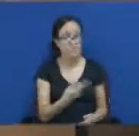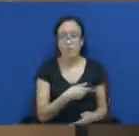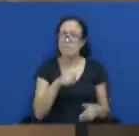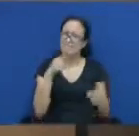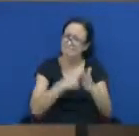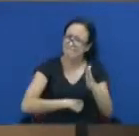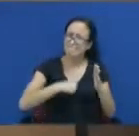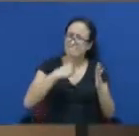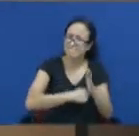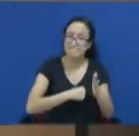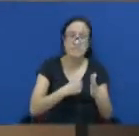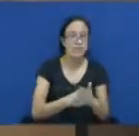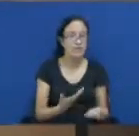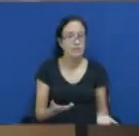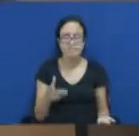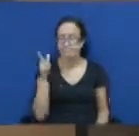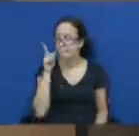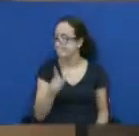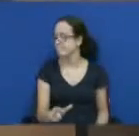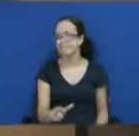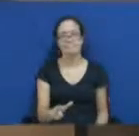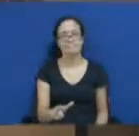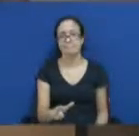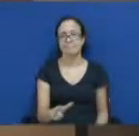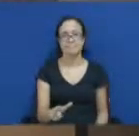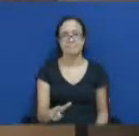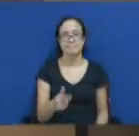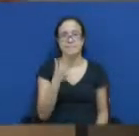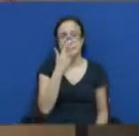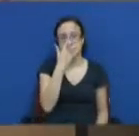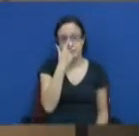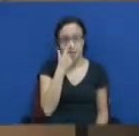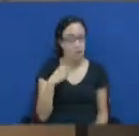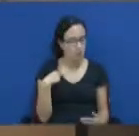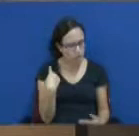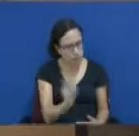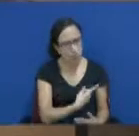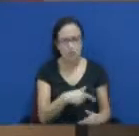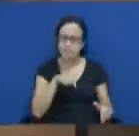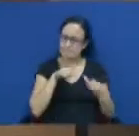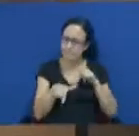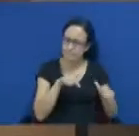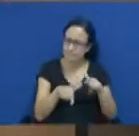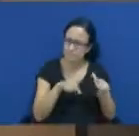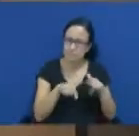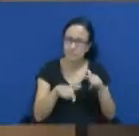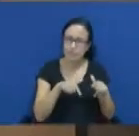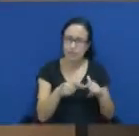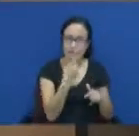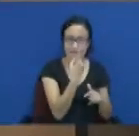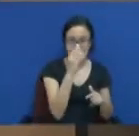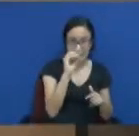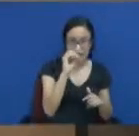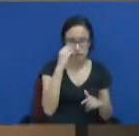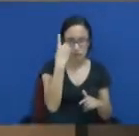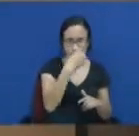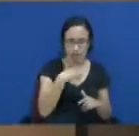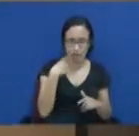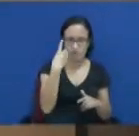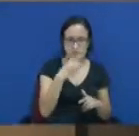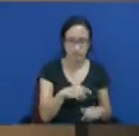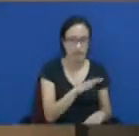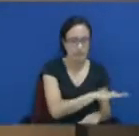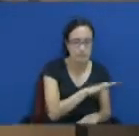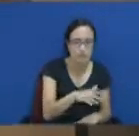Nós trabalhamos no ambiente dez horas por dia. Cuidamos dessas crianças como se fossem nossos